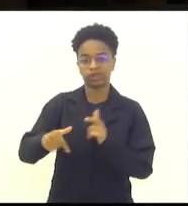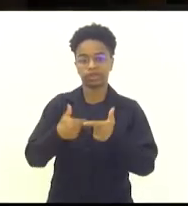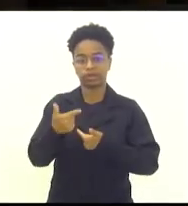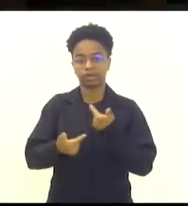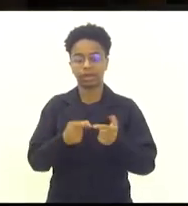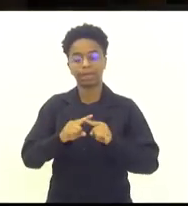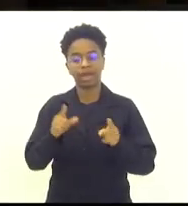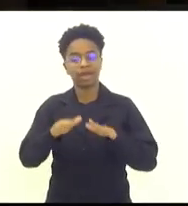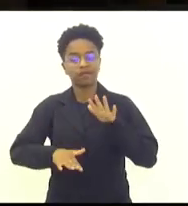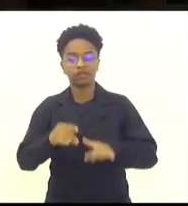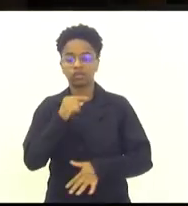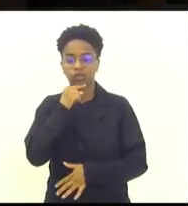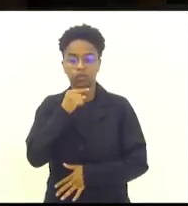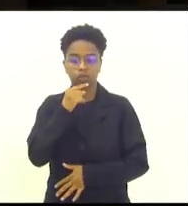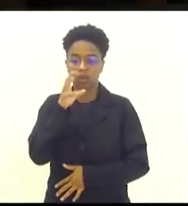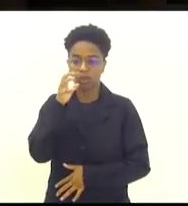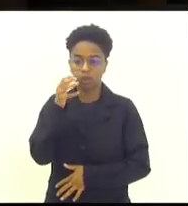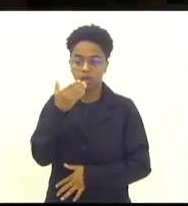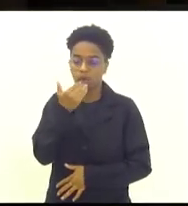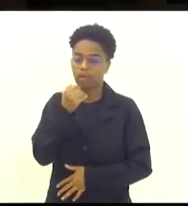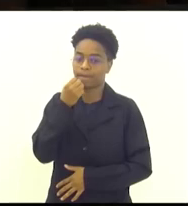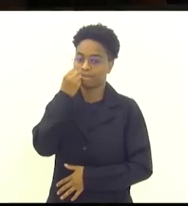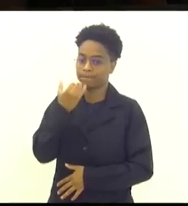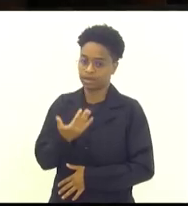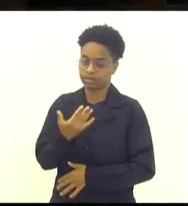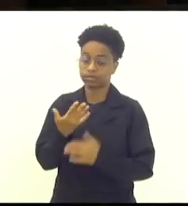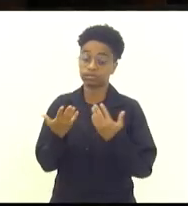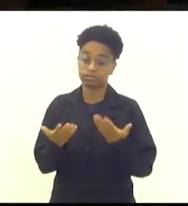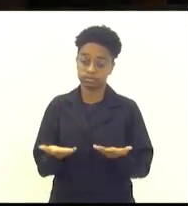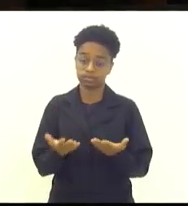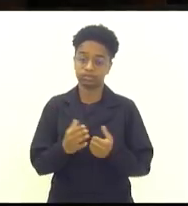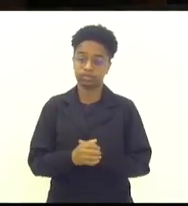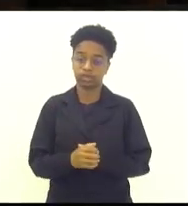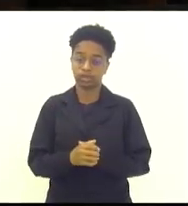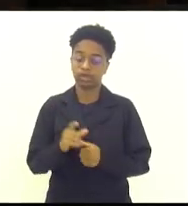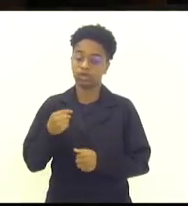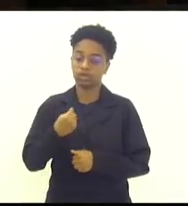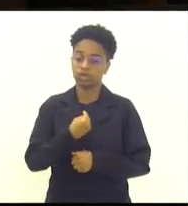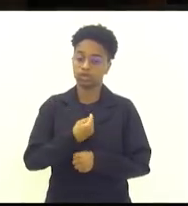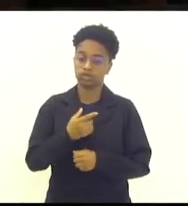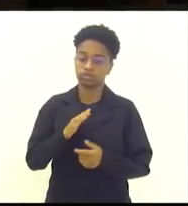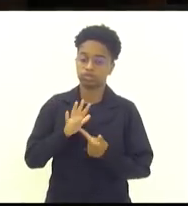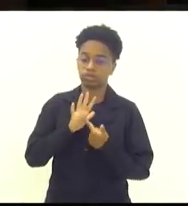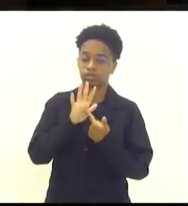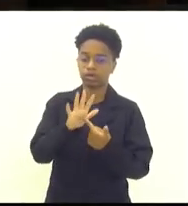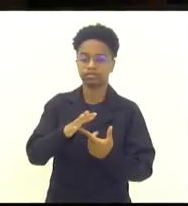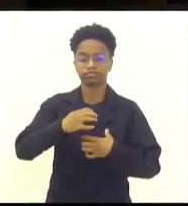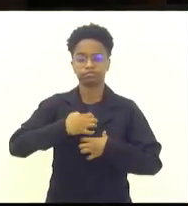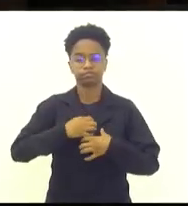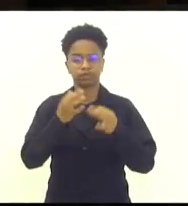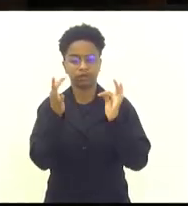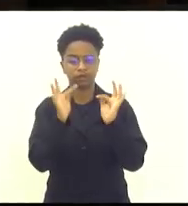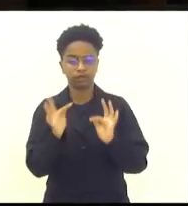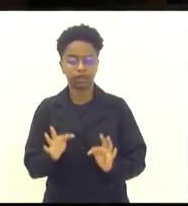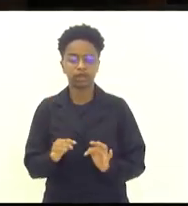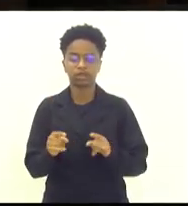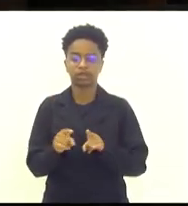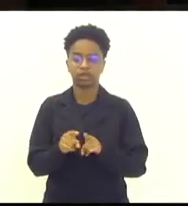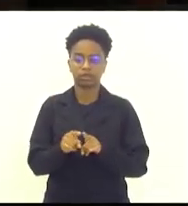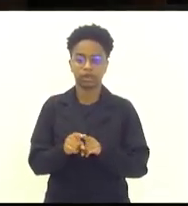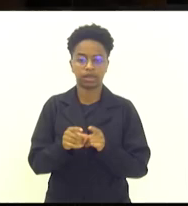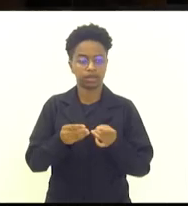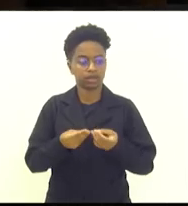para suprir o seu dia. Então, gente traz isso aqui com muita felicidade, uma entrega para o